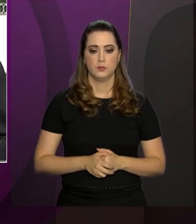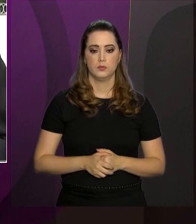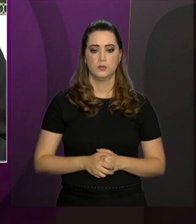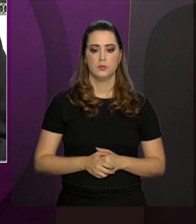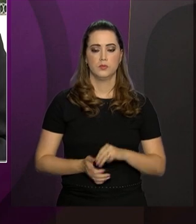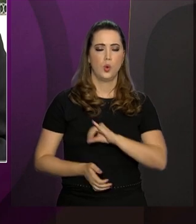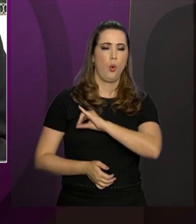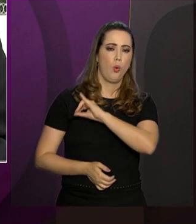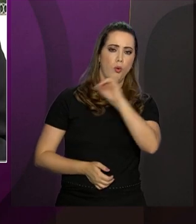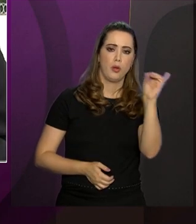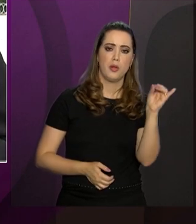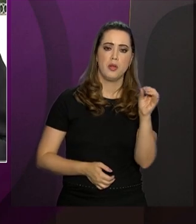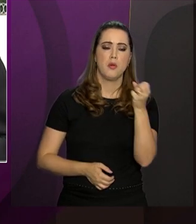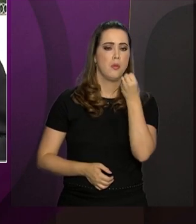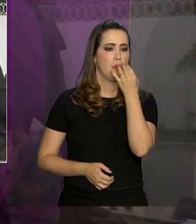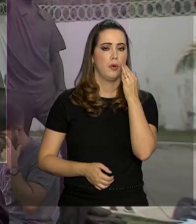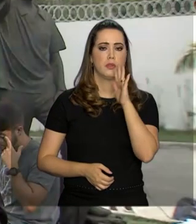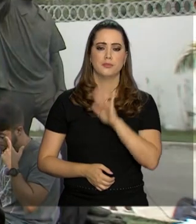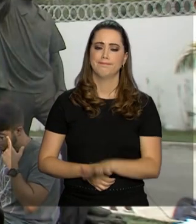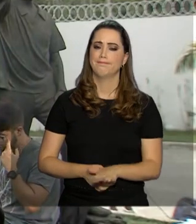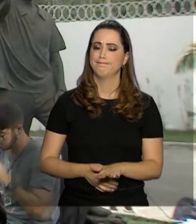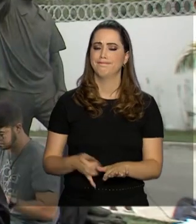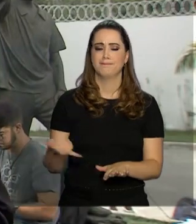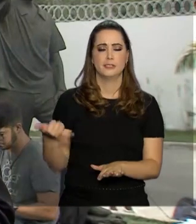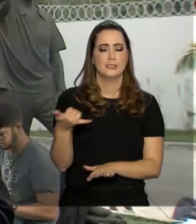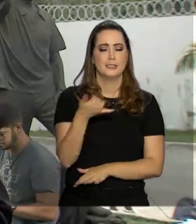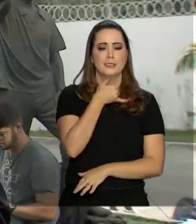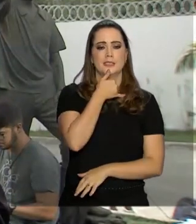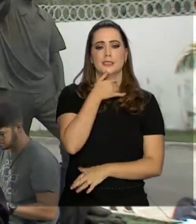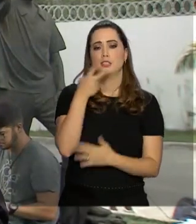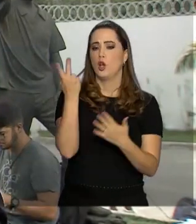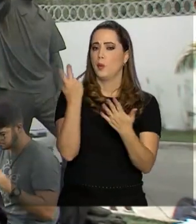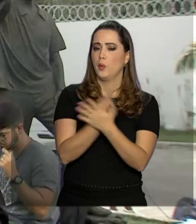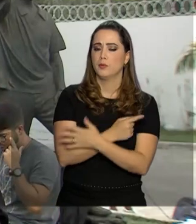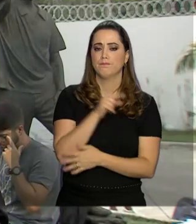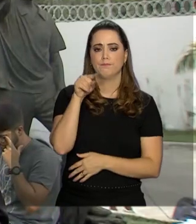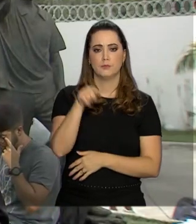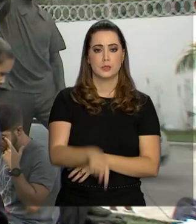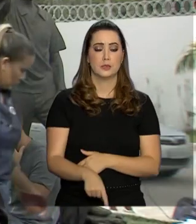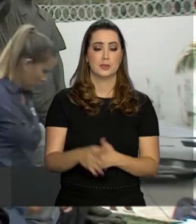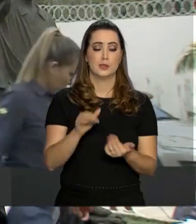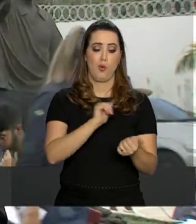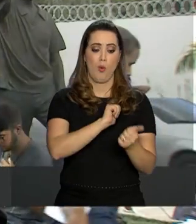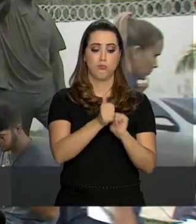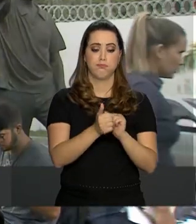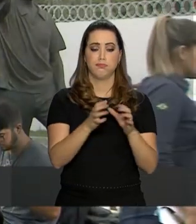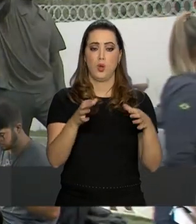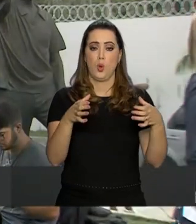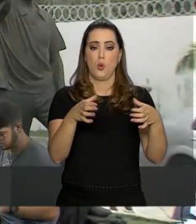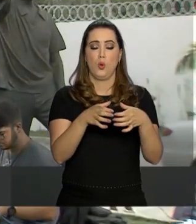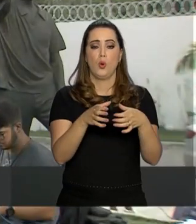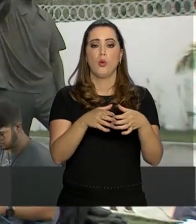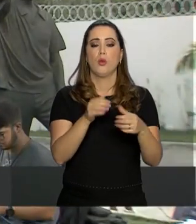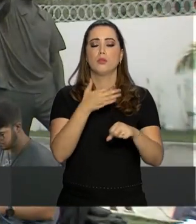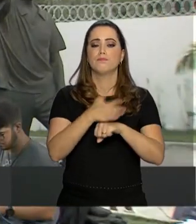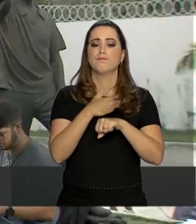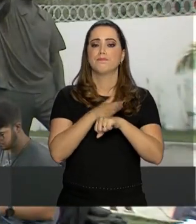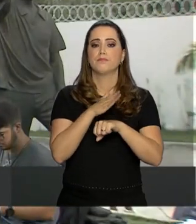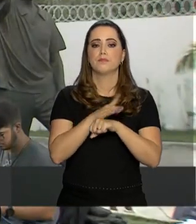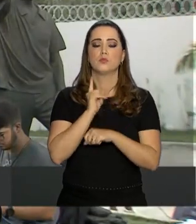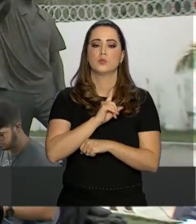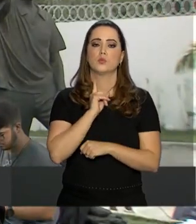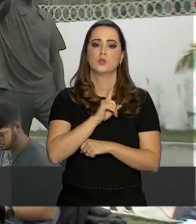Olá Ricardo, boa tarde Realmente foi uma tragédia que aconteceu aqui no centro de treinamento do Flamengo O Ninho do Urubu, que fica na zona oeste da cidade